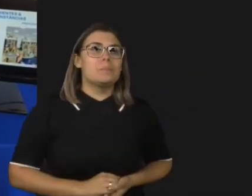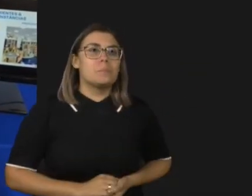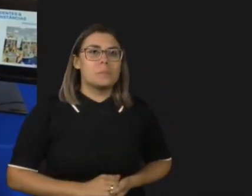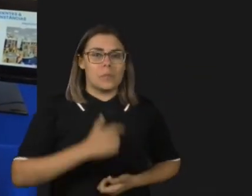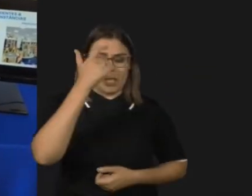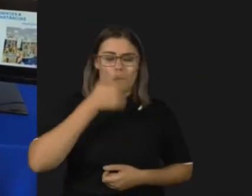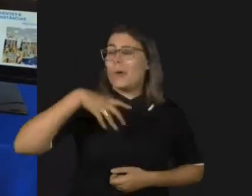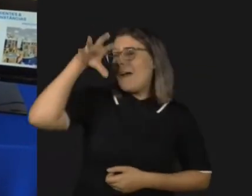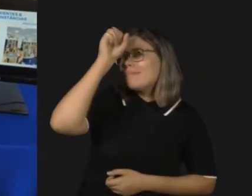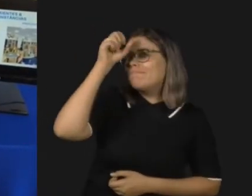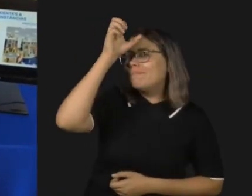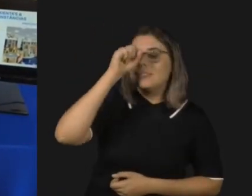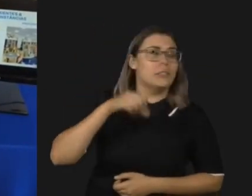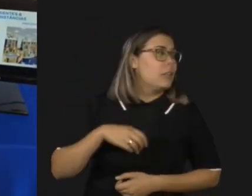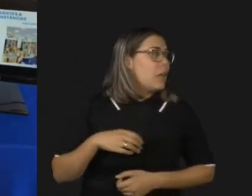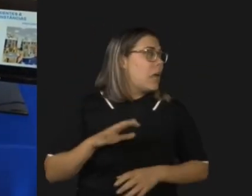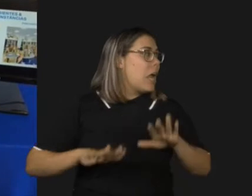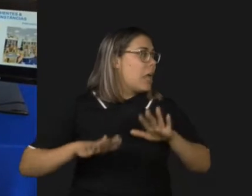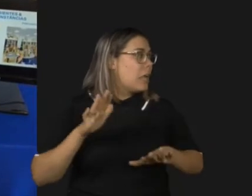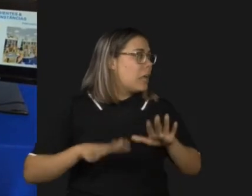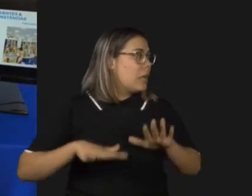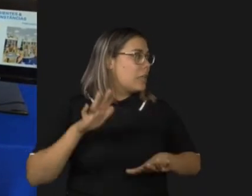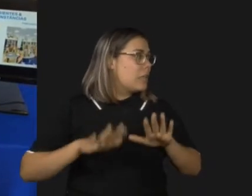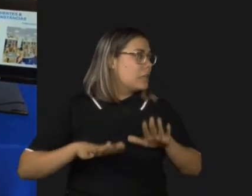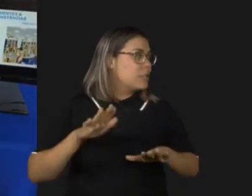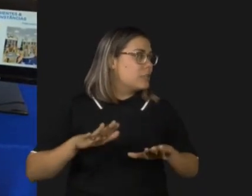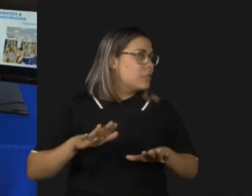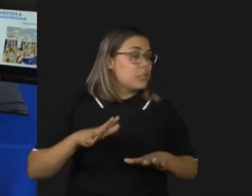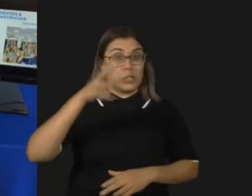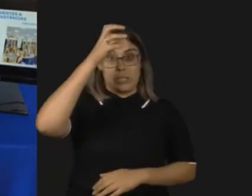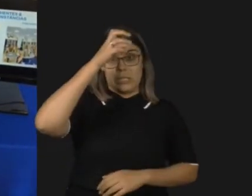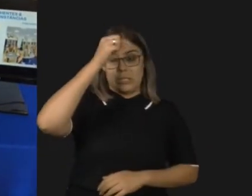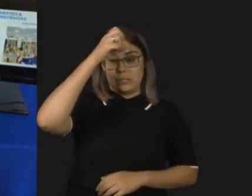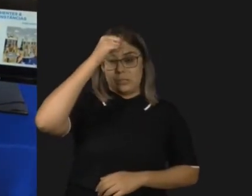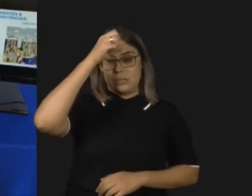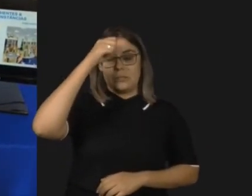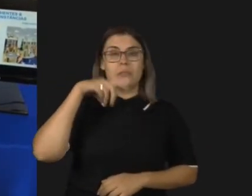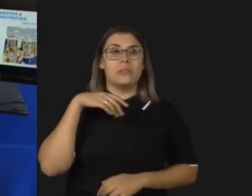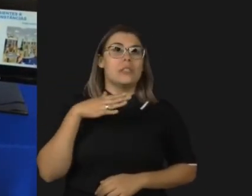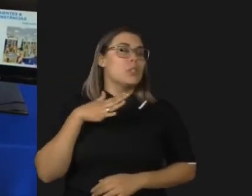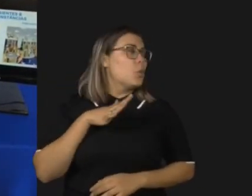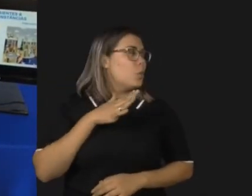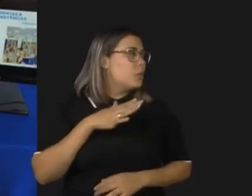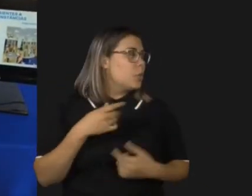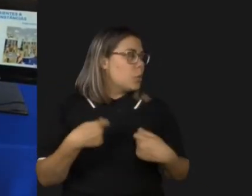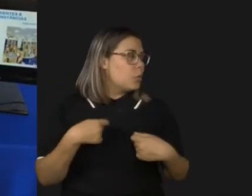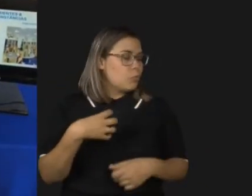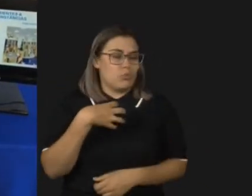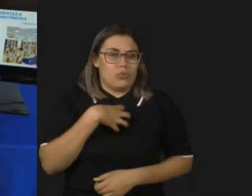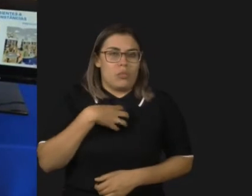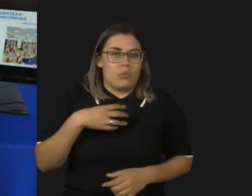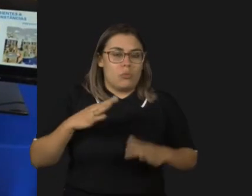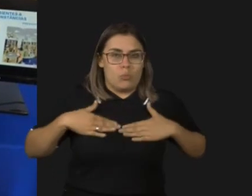canetinha e de vez em quando eu faço assim, porque é um mecanismo que eu desenvolvi junto com os meus pais para concentrar em um detalhe